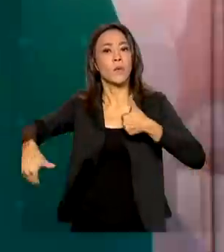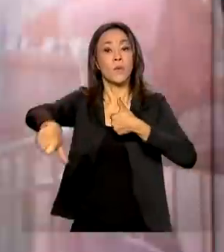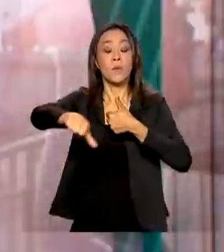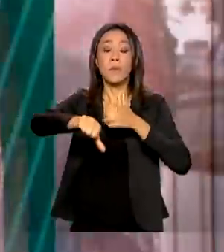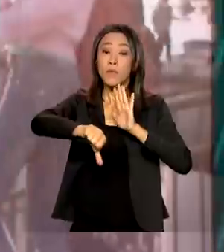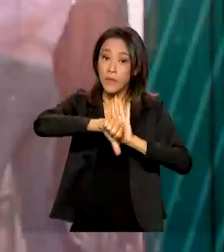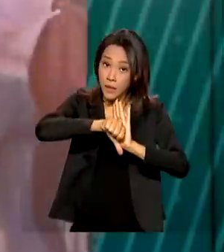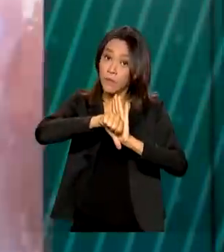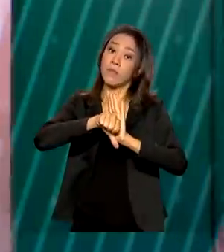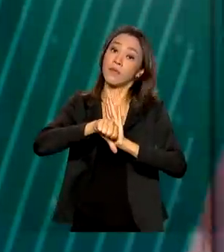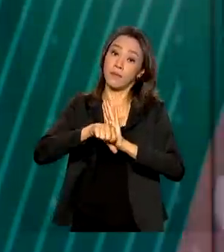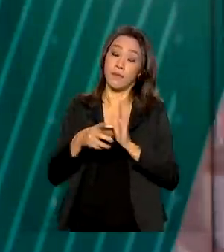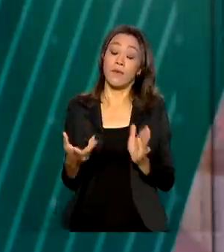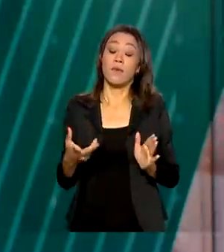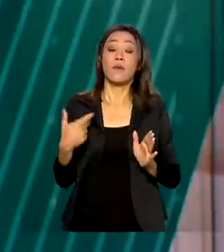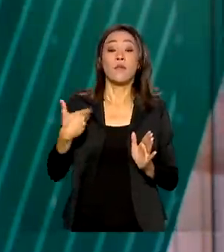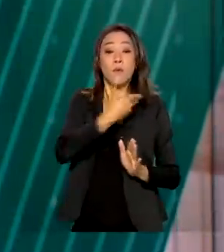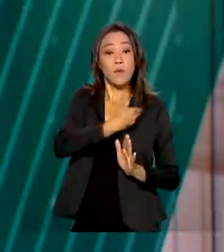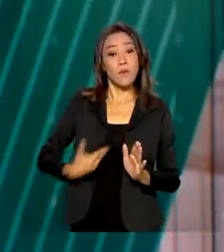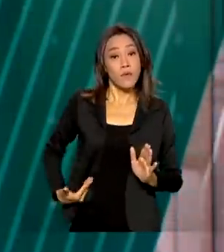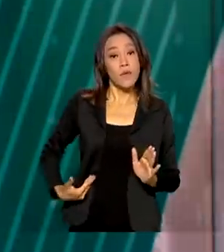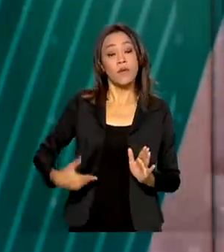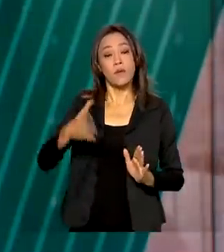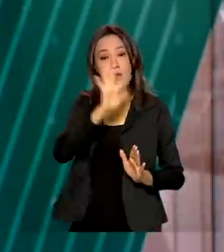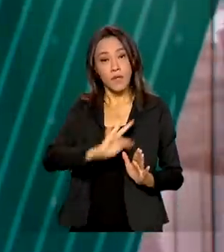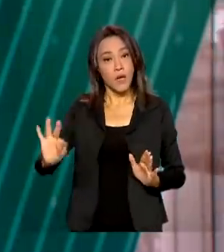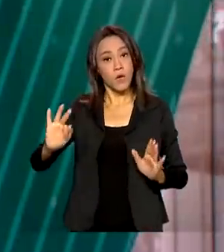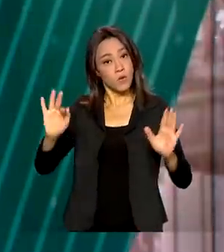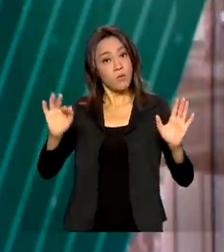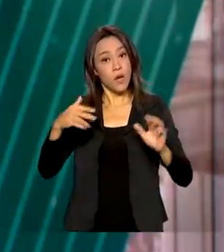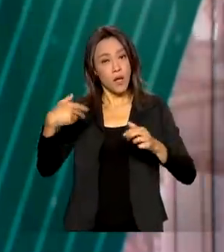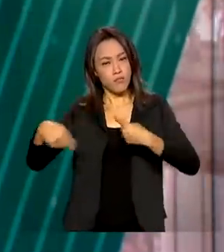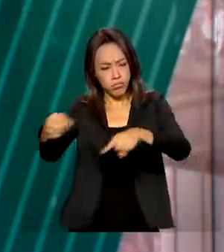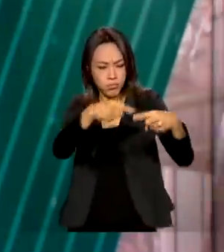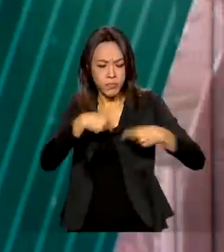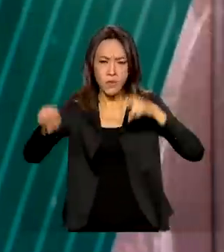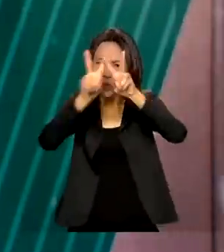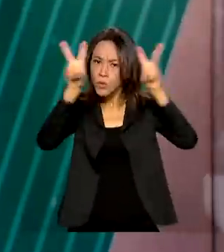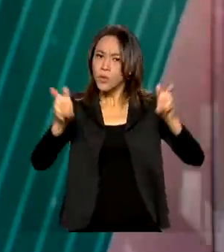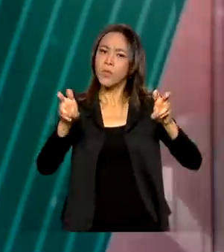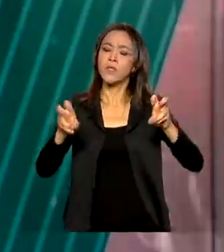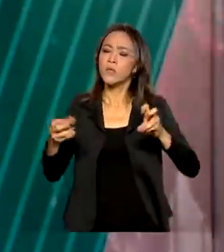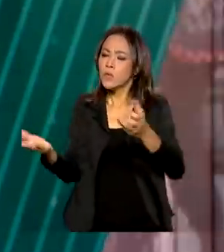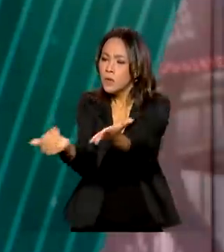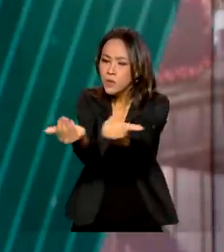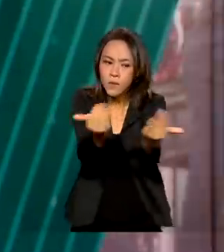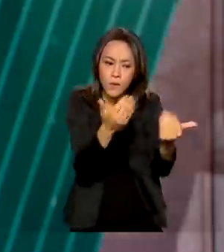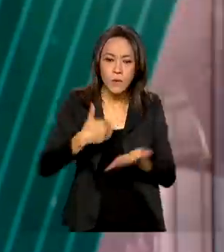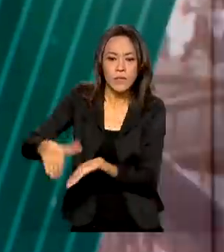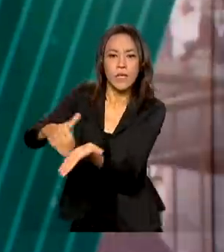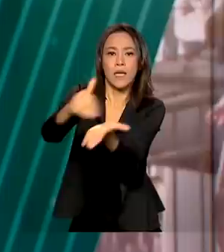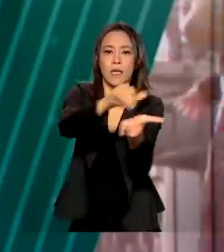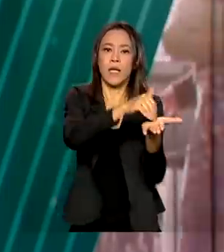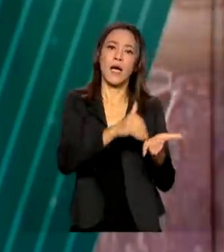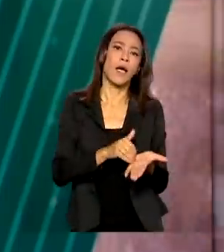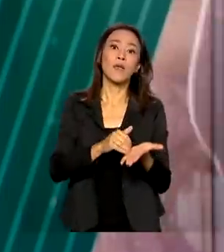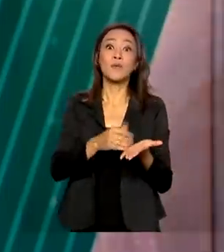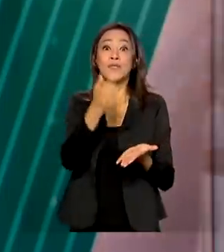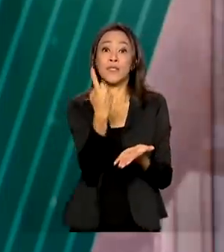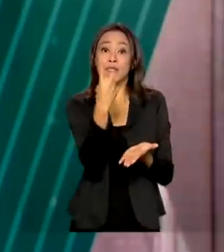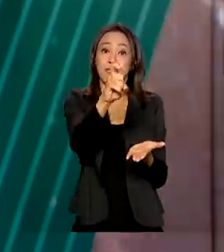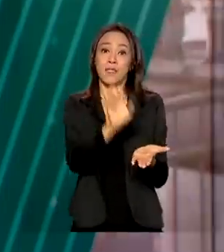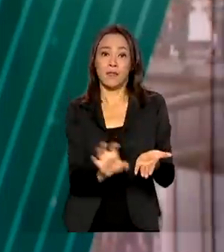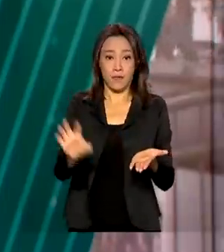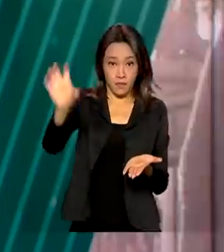Para discutir o assunto, o governo federal realizou nesta quarta-feira o fórum com secretários de segurança pública e justiça de 15